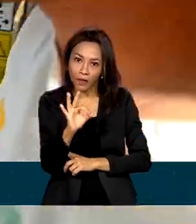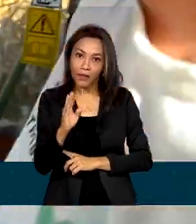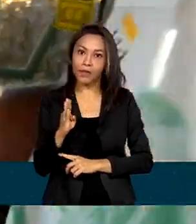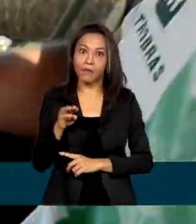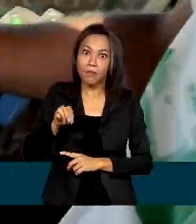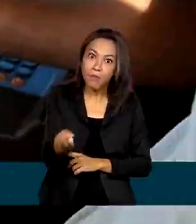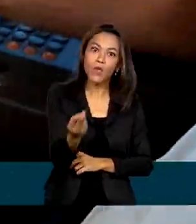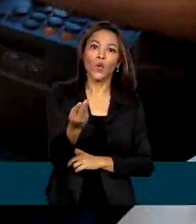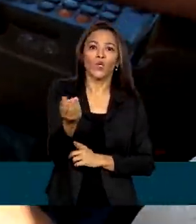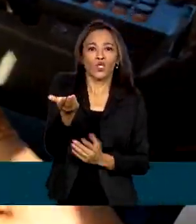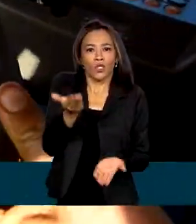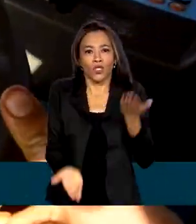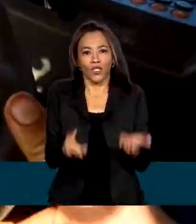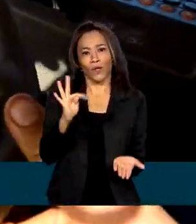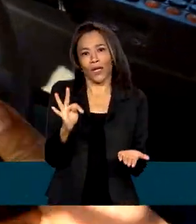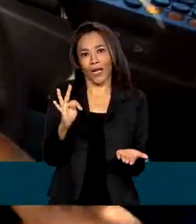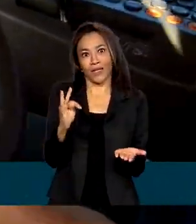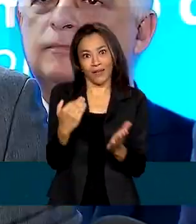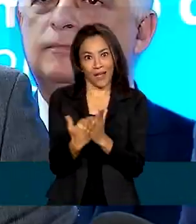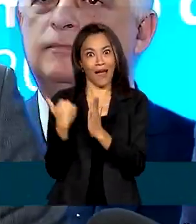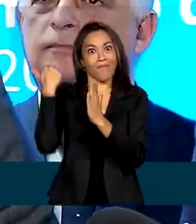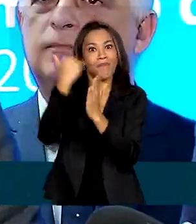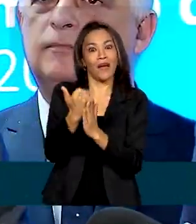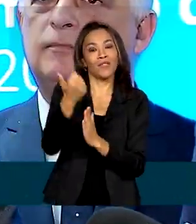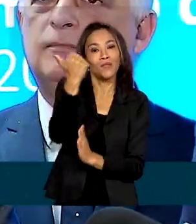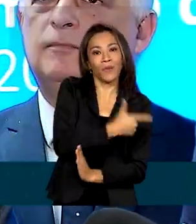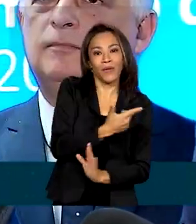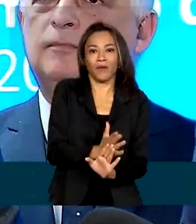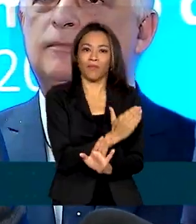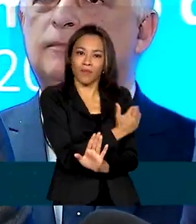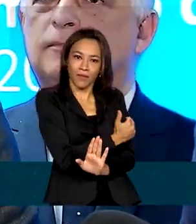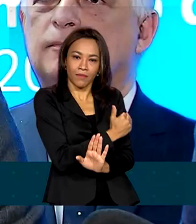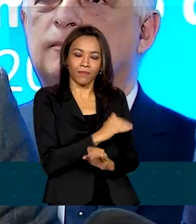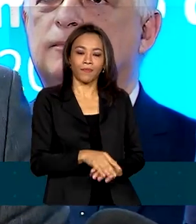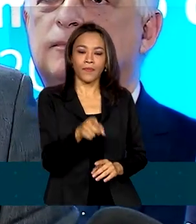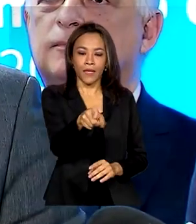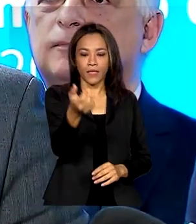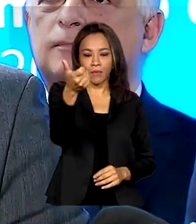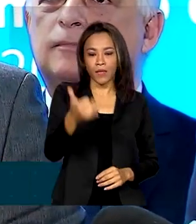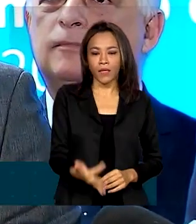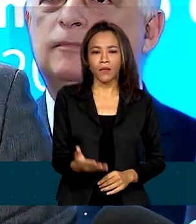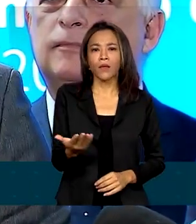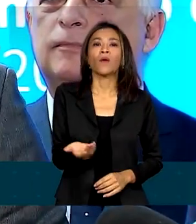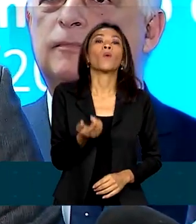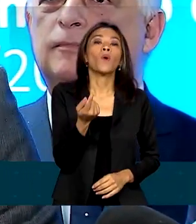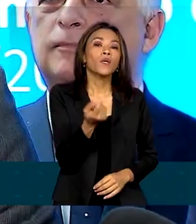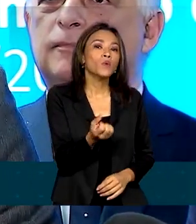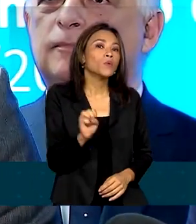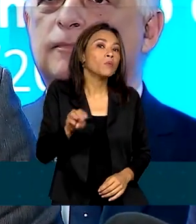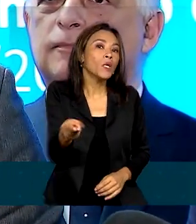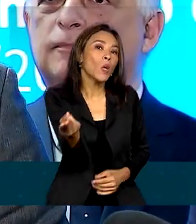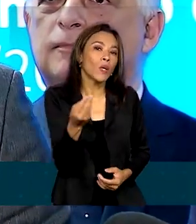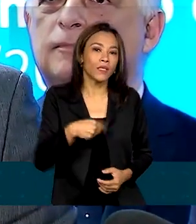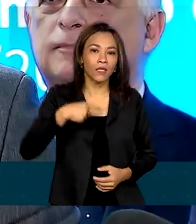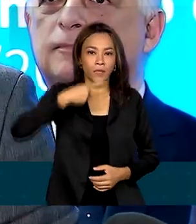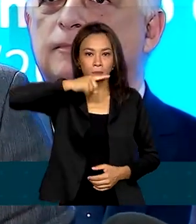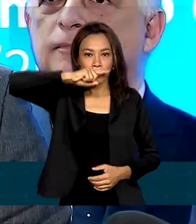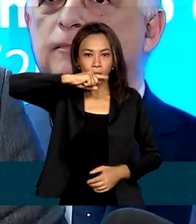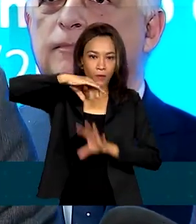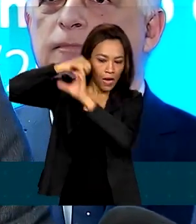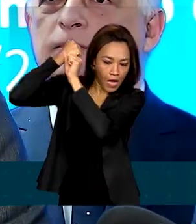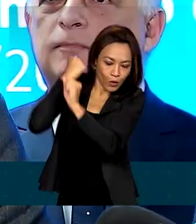% a mais que a colheita passada. 310 milhões de toneladas de grãos, mas quantos milhões de toneladas de cana-de-açúcar são